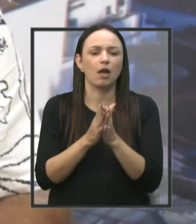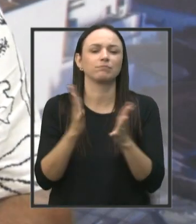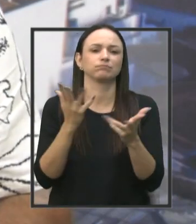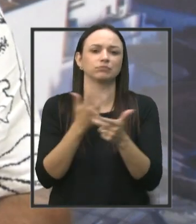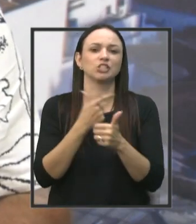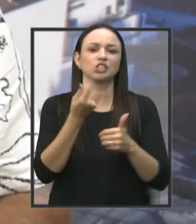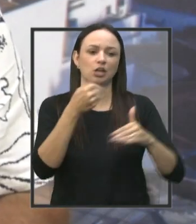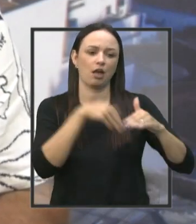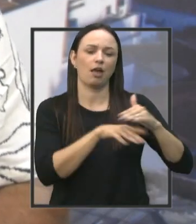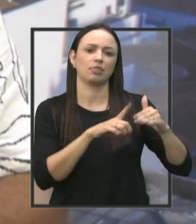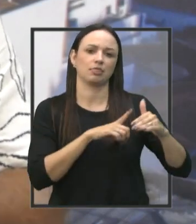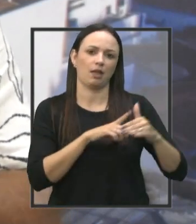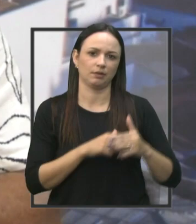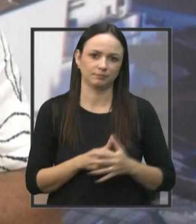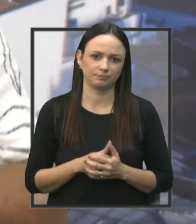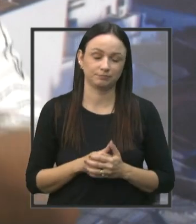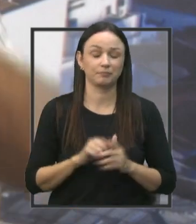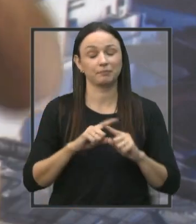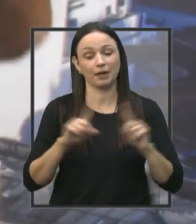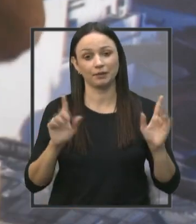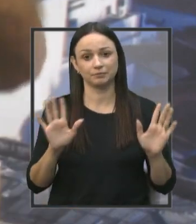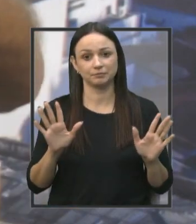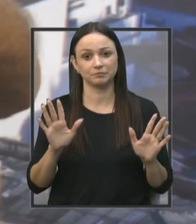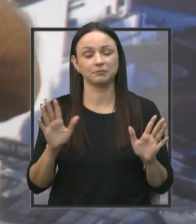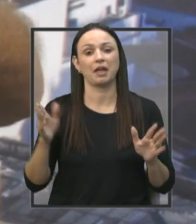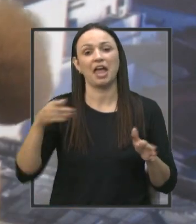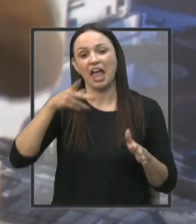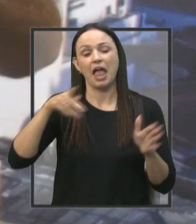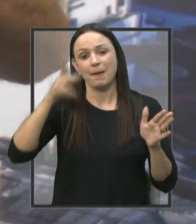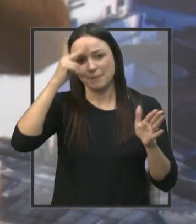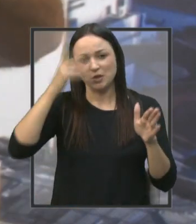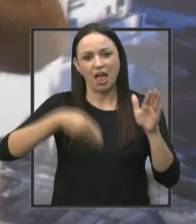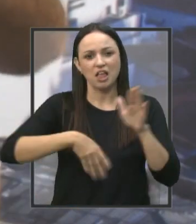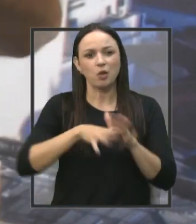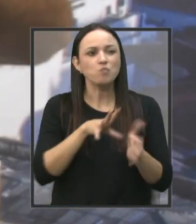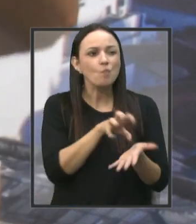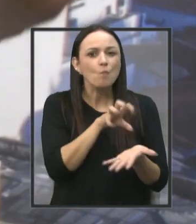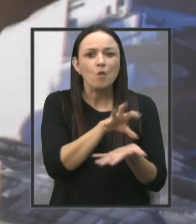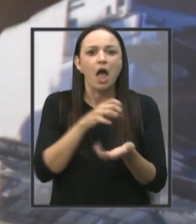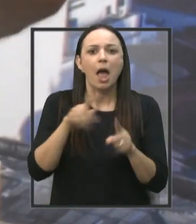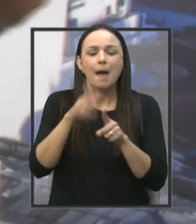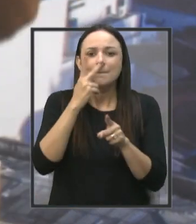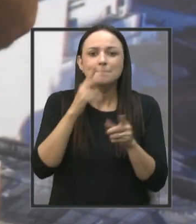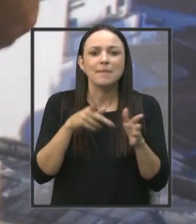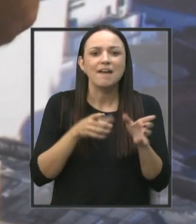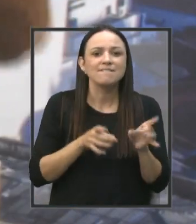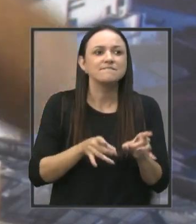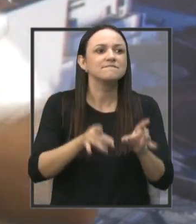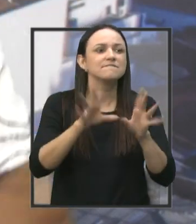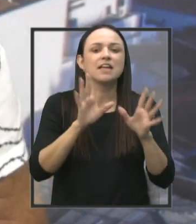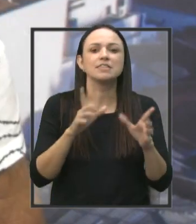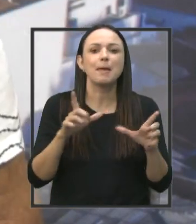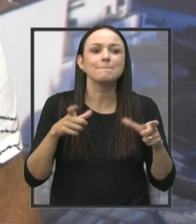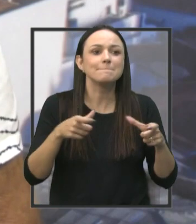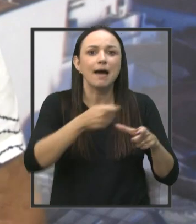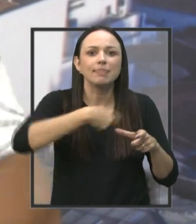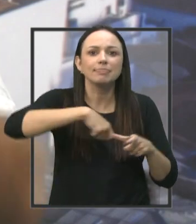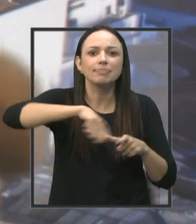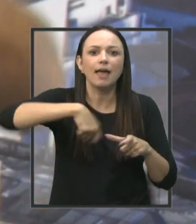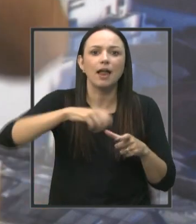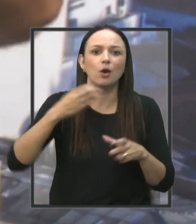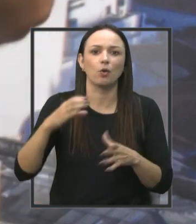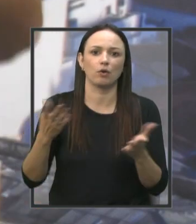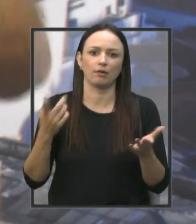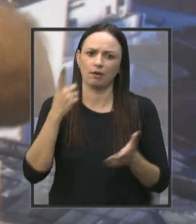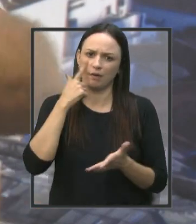tinha dinheiro em caixa, tá? Mas, enfim, entrou os parasita e os parasita conseguiu quebrar, até vender as panelas que era do clube, tá? Então